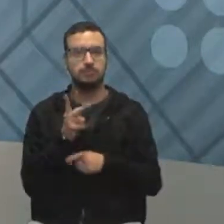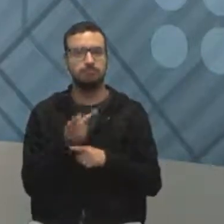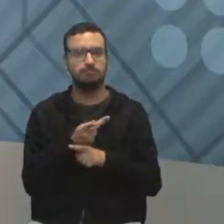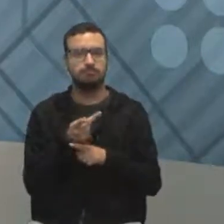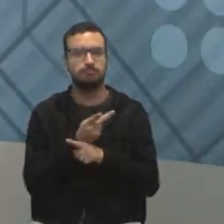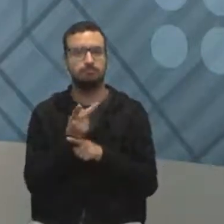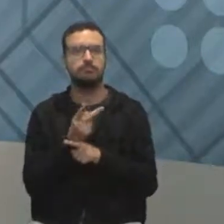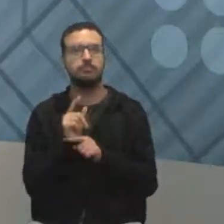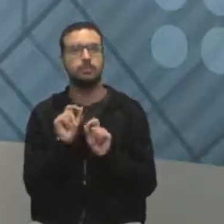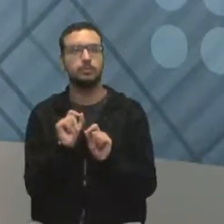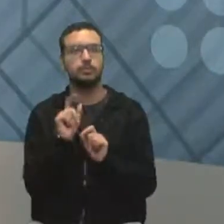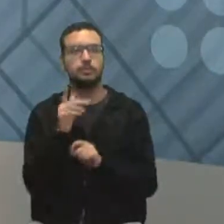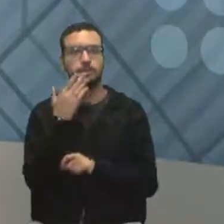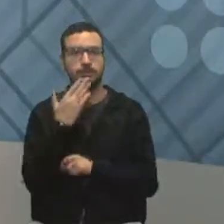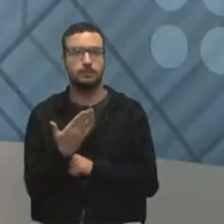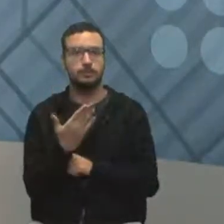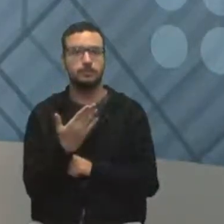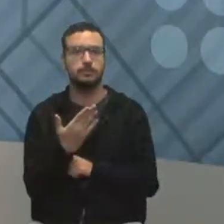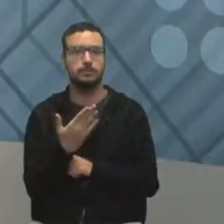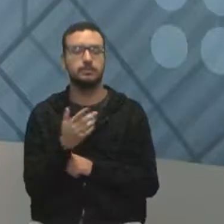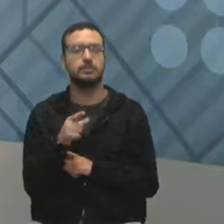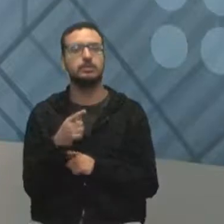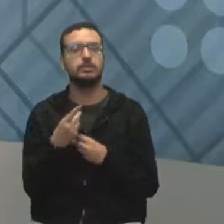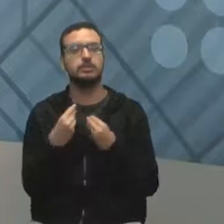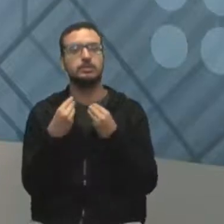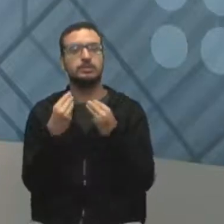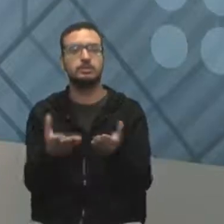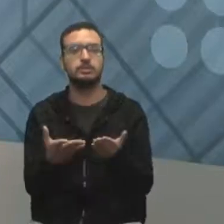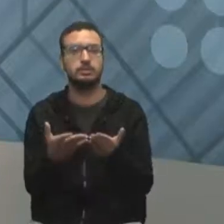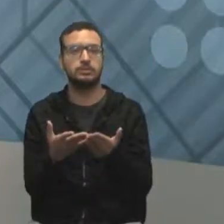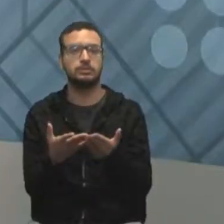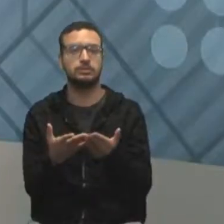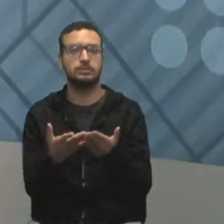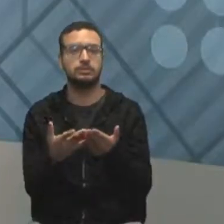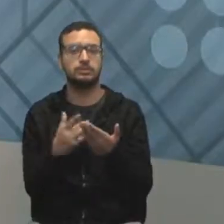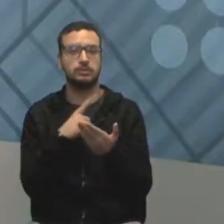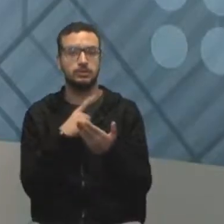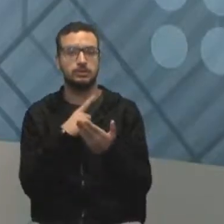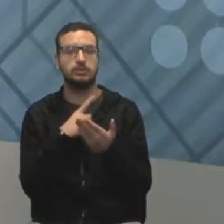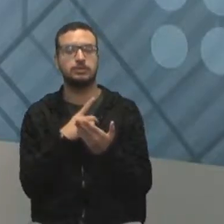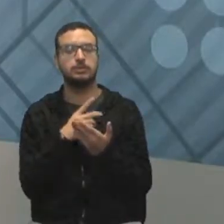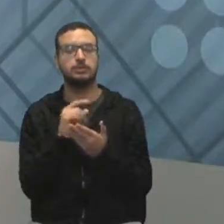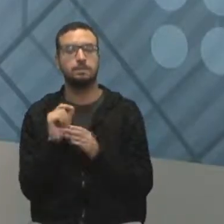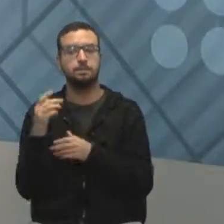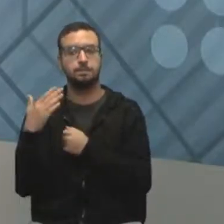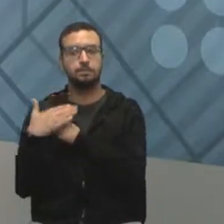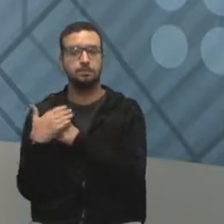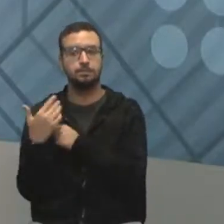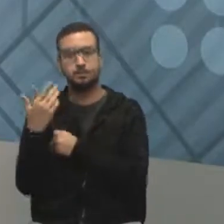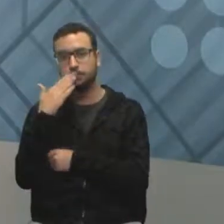aquilo que foi solicitado. E essa entrega, cumprindo os requisitos do que foi solicitado,